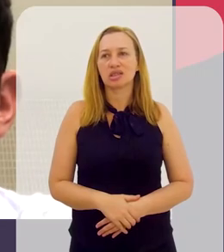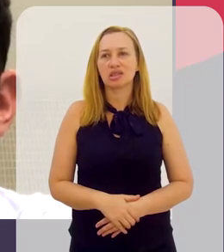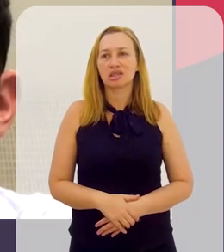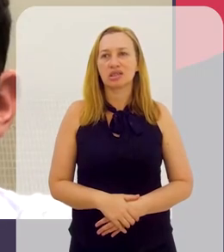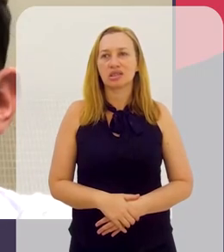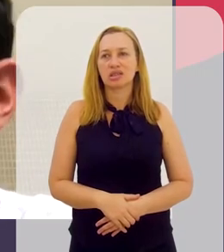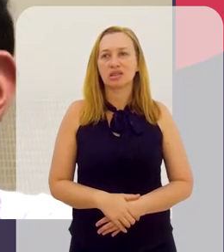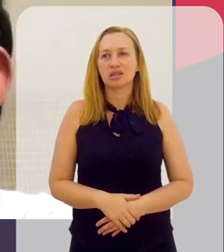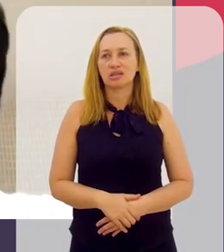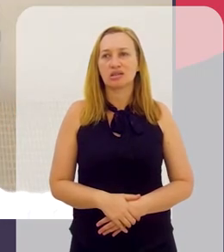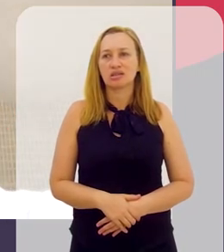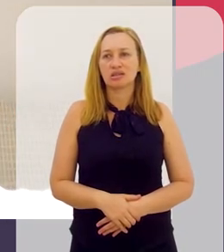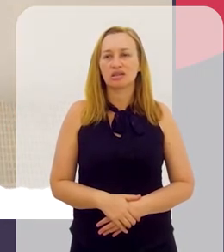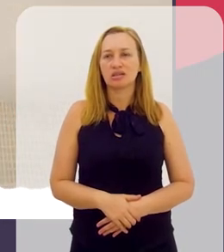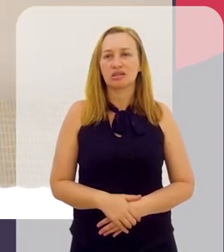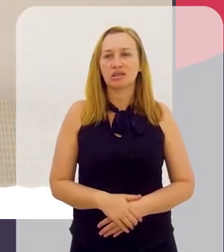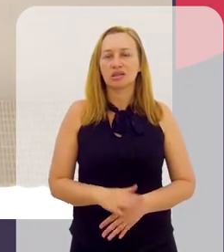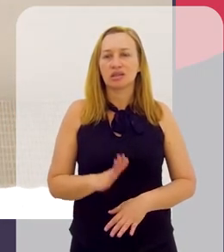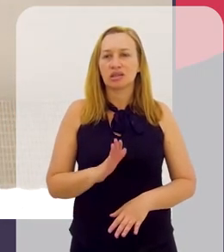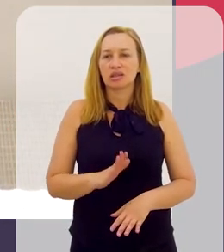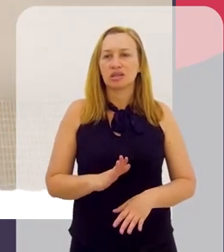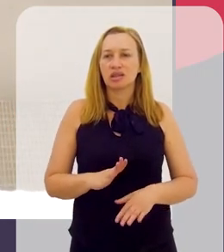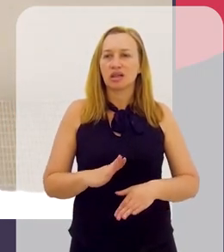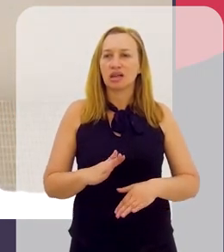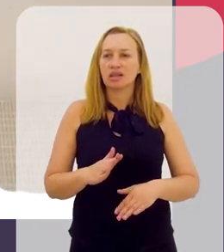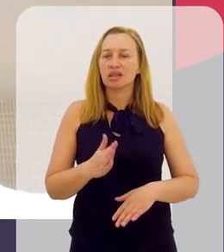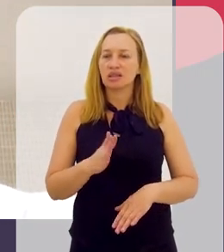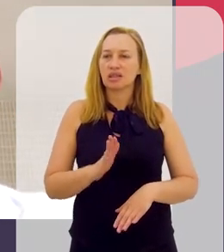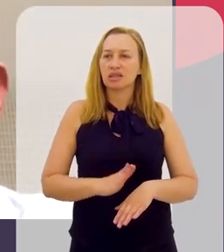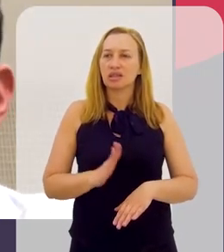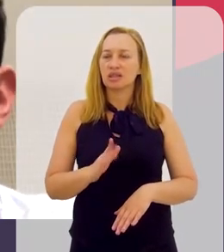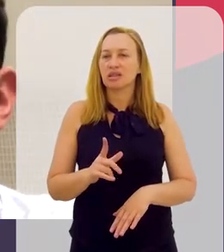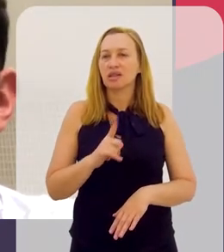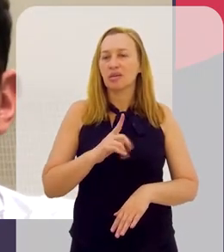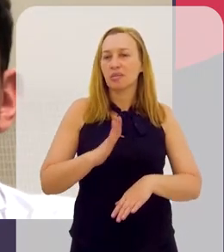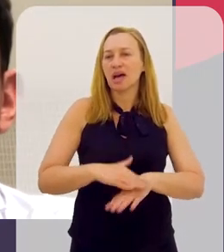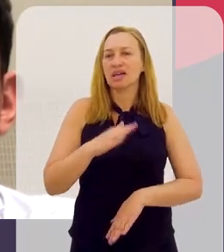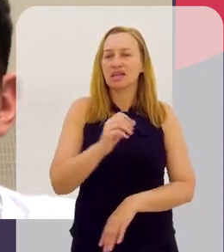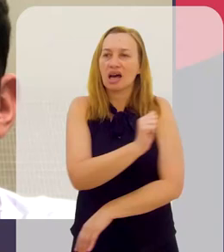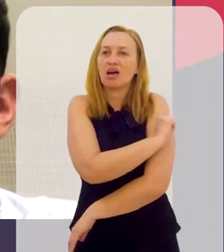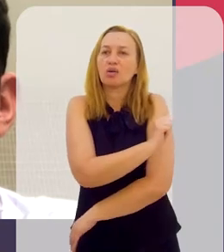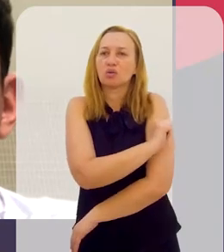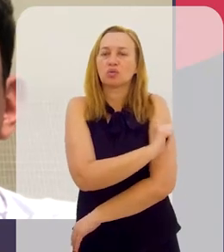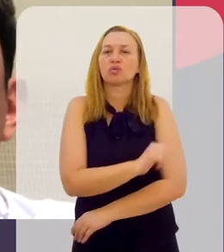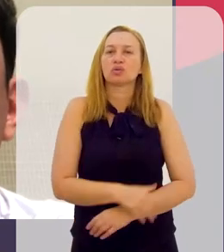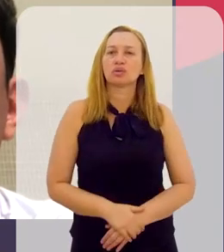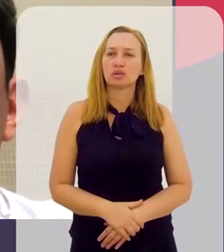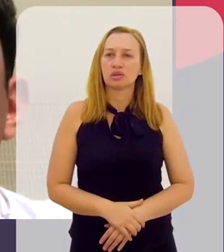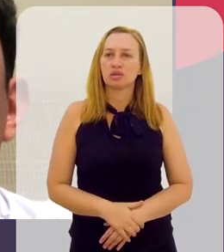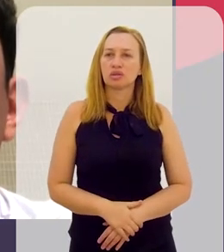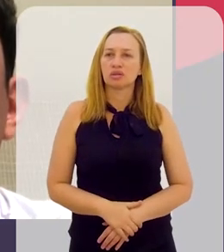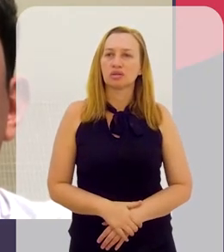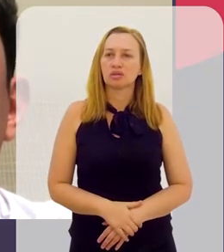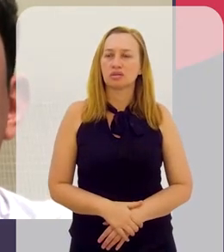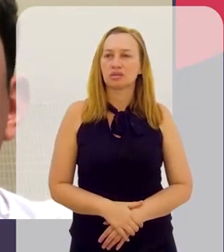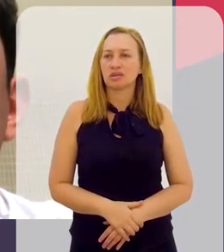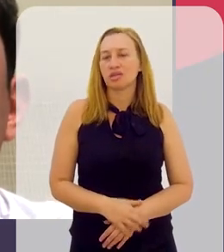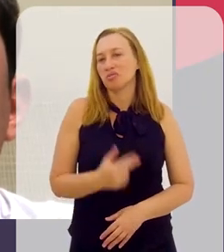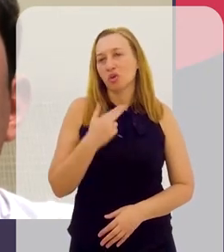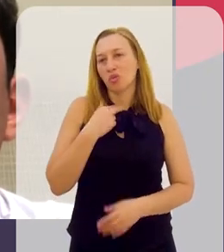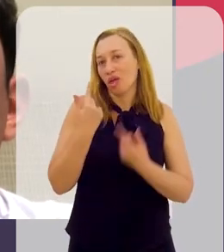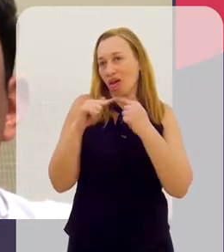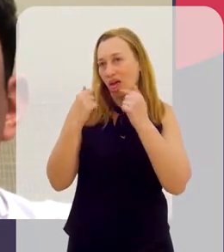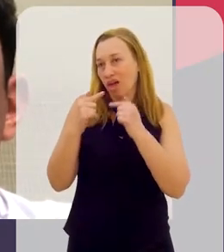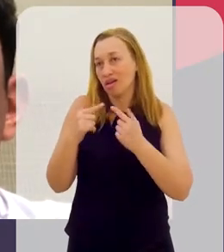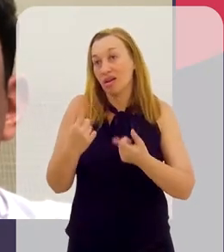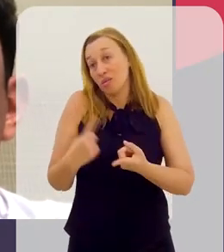é que está dando mais frutos, assim, a níveis altíssimos. Eu